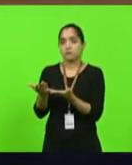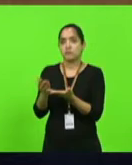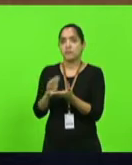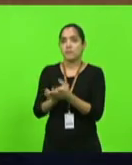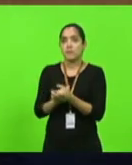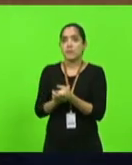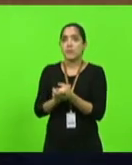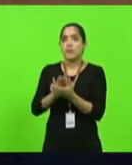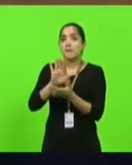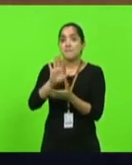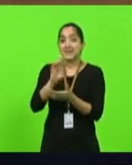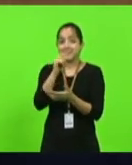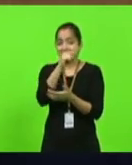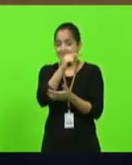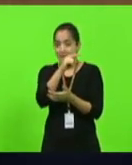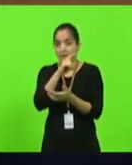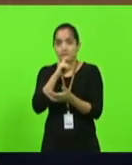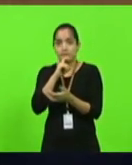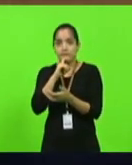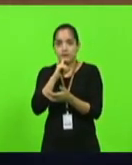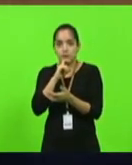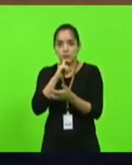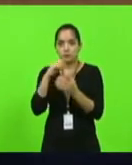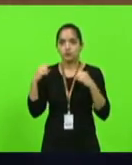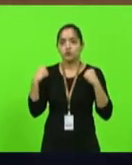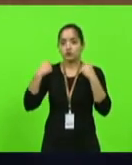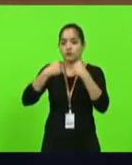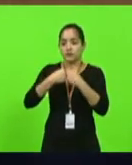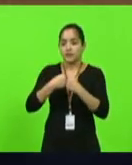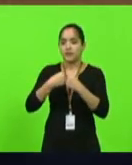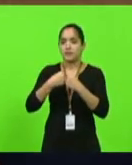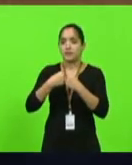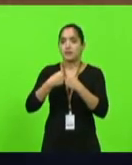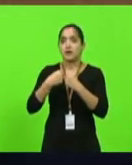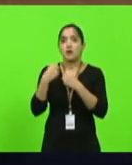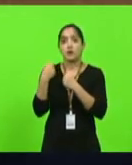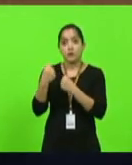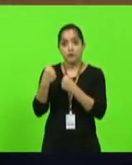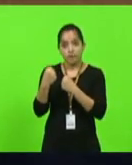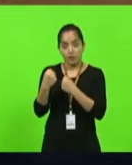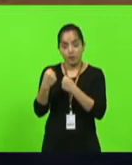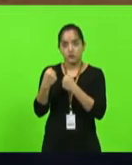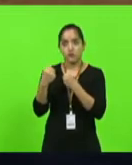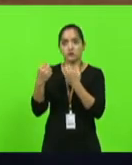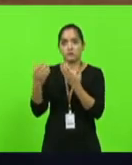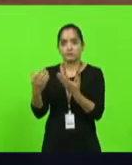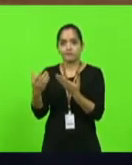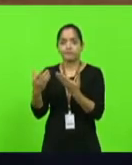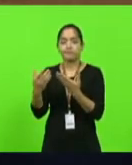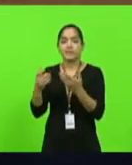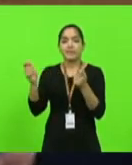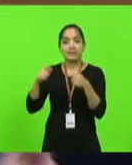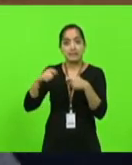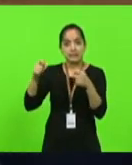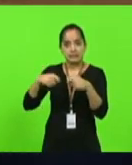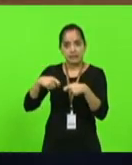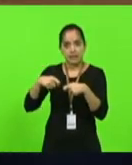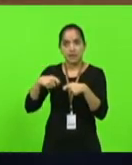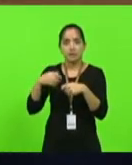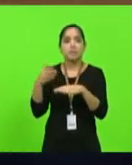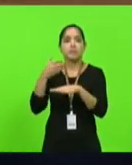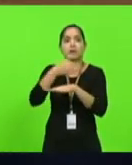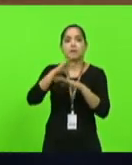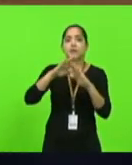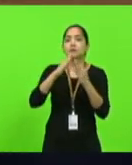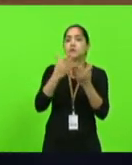colégio, mas lá, se não tiver uma jaqueta forte, uma jaqueta que venha a ter condições para ele poder ir para a escola,